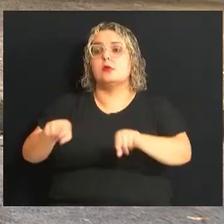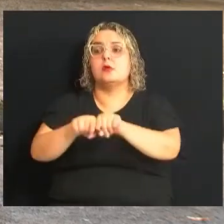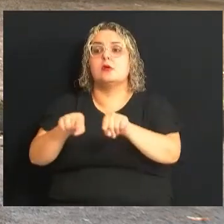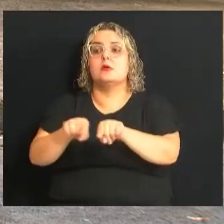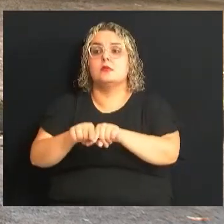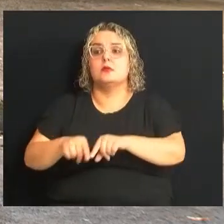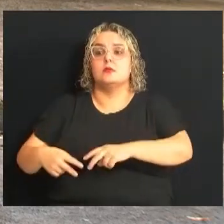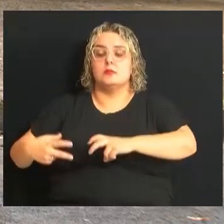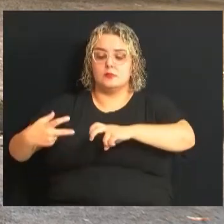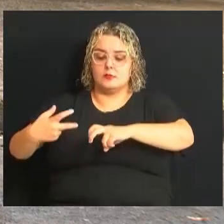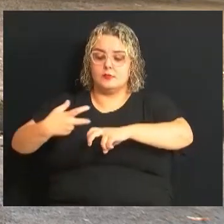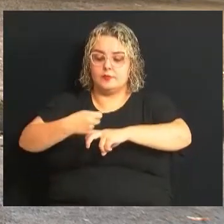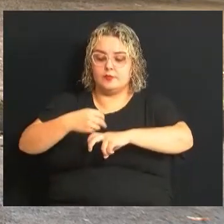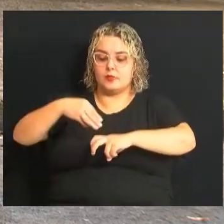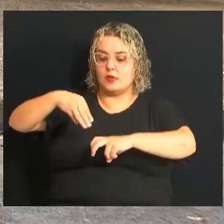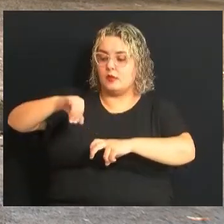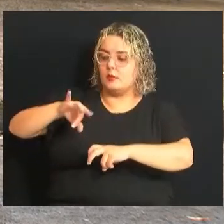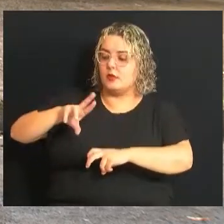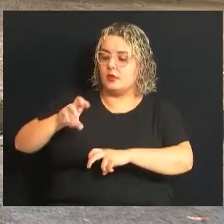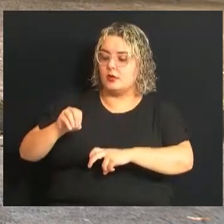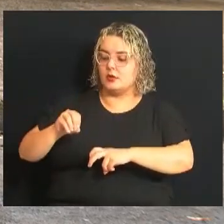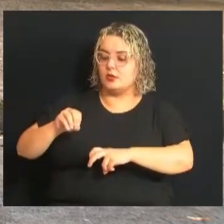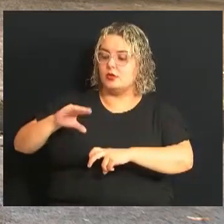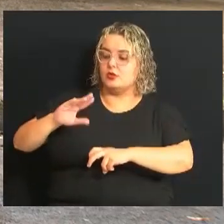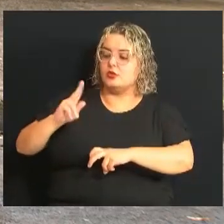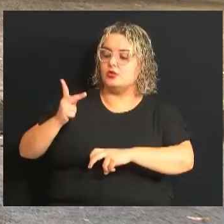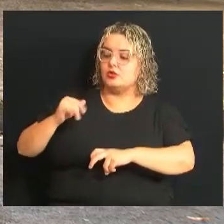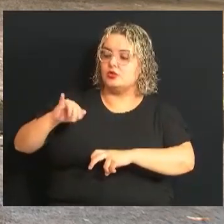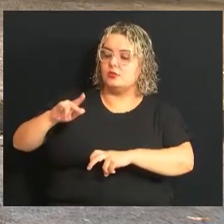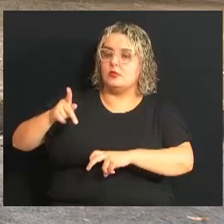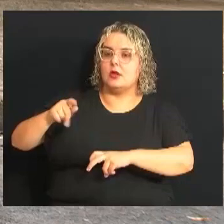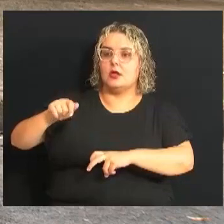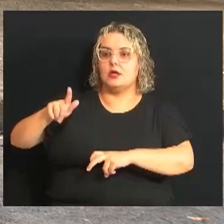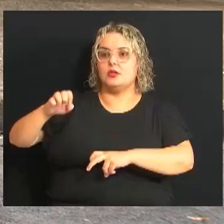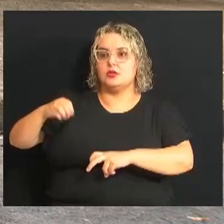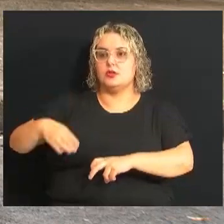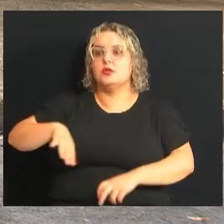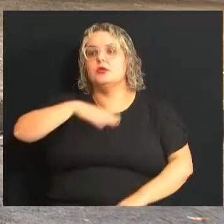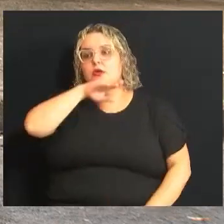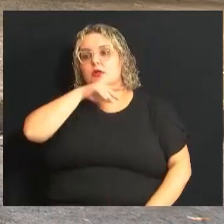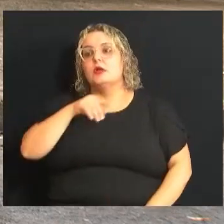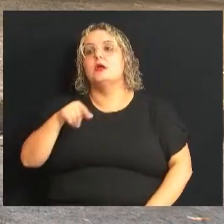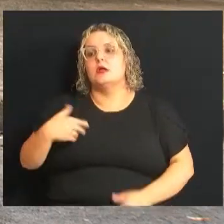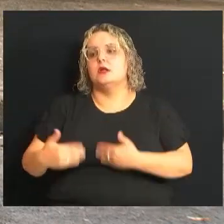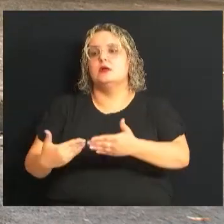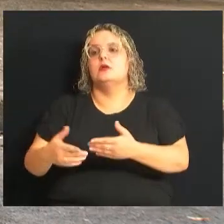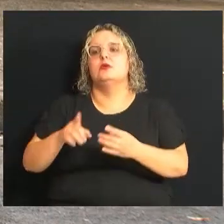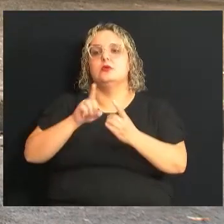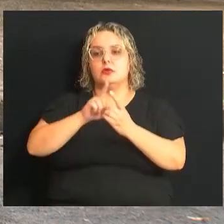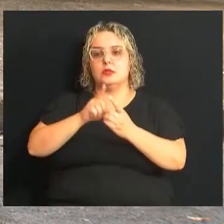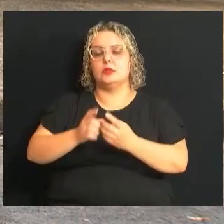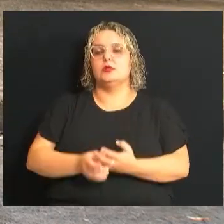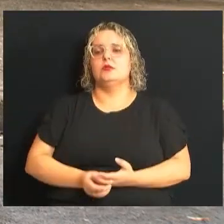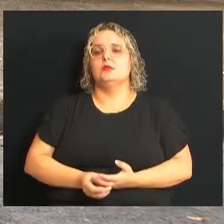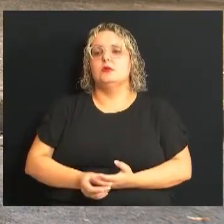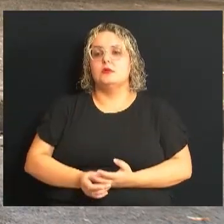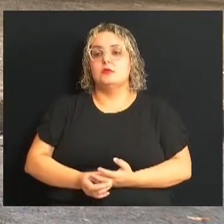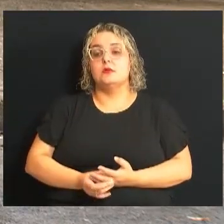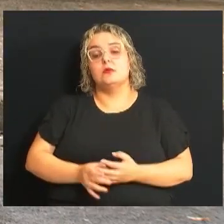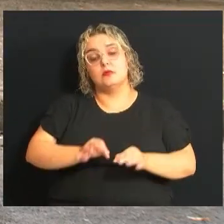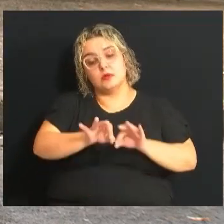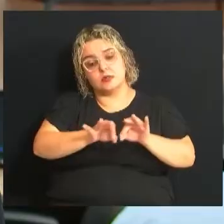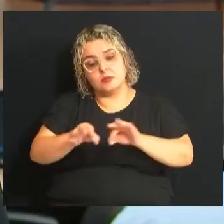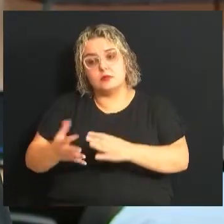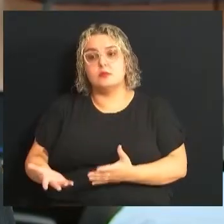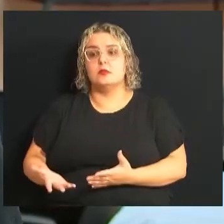atual Além do comprovante de microchipagem do animal que caso ele não tenha, esse procedimento será feito durante o